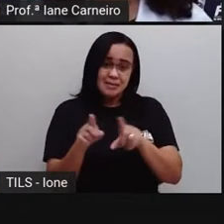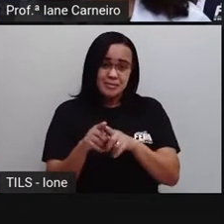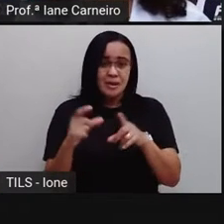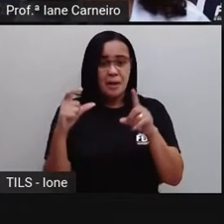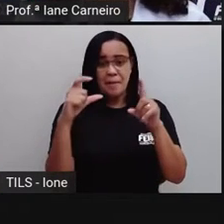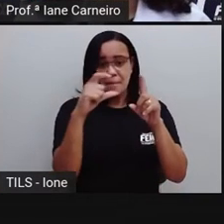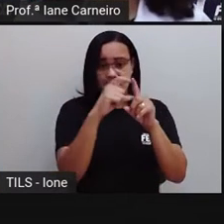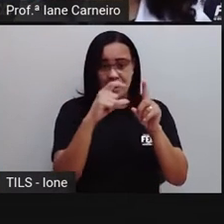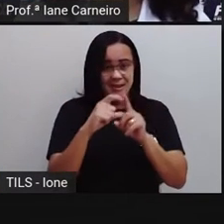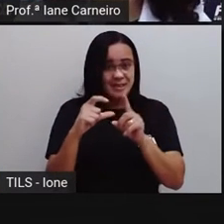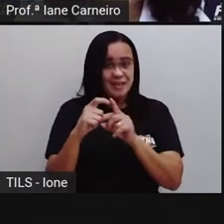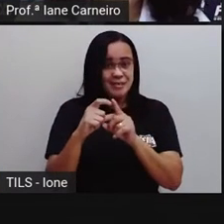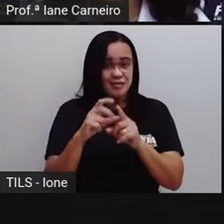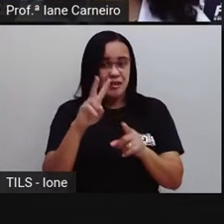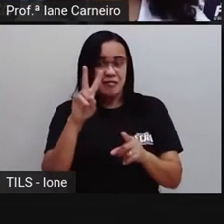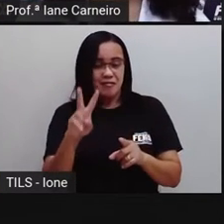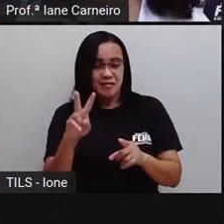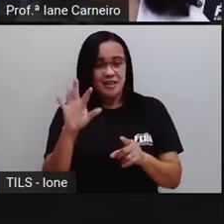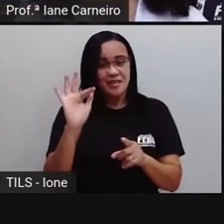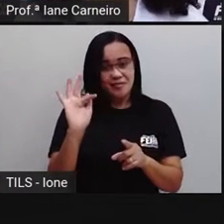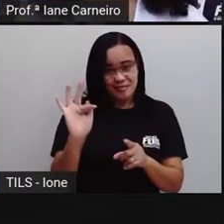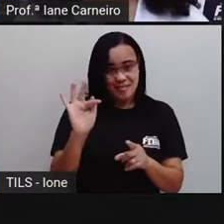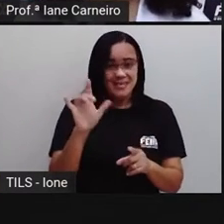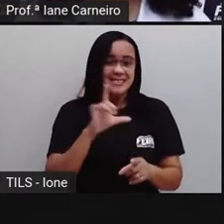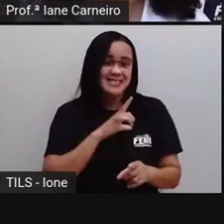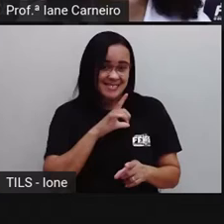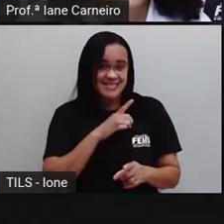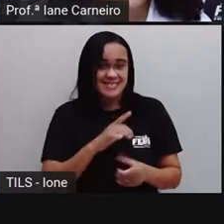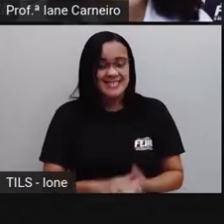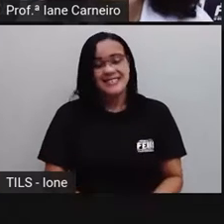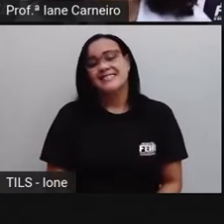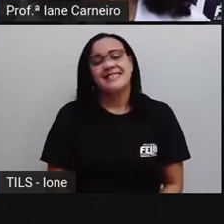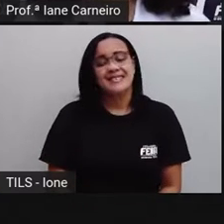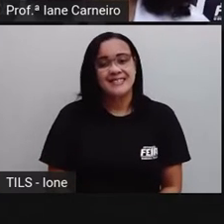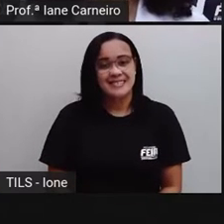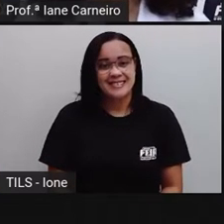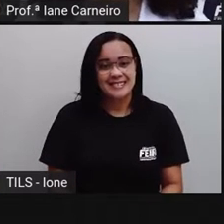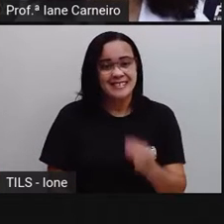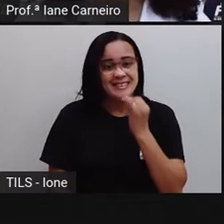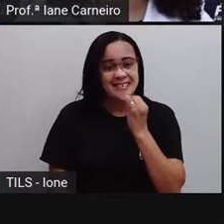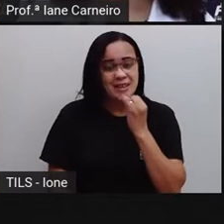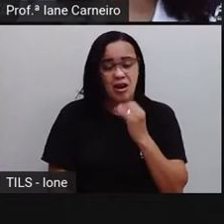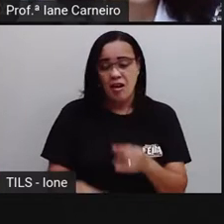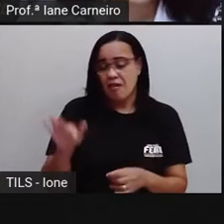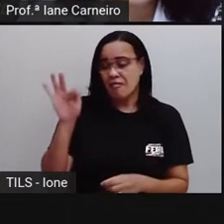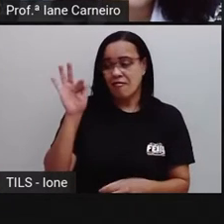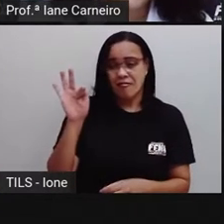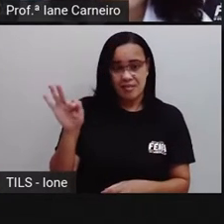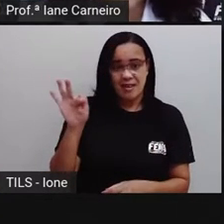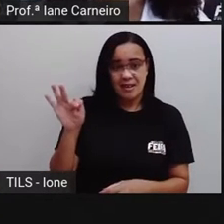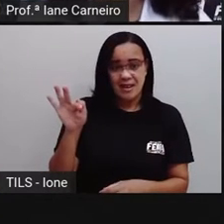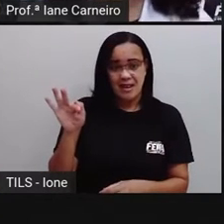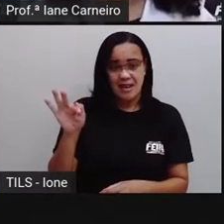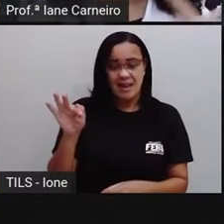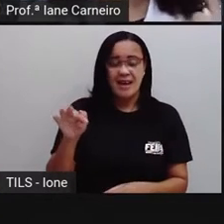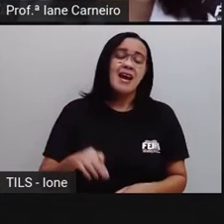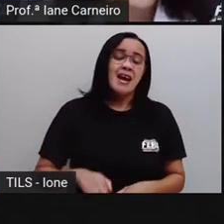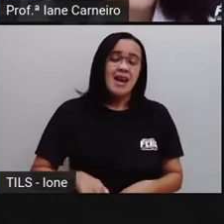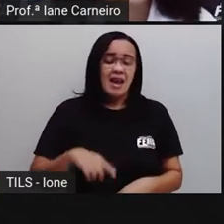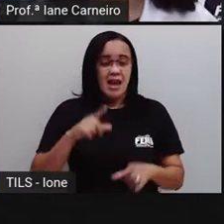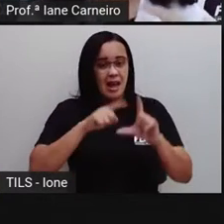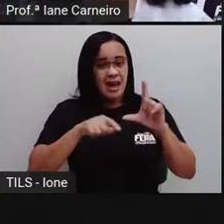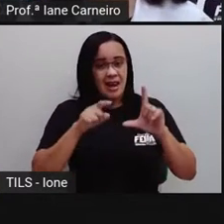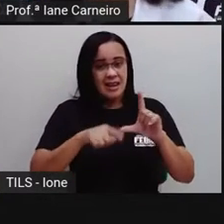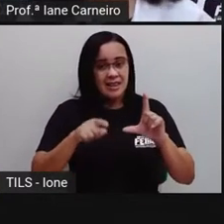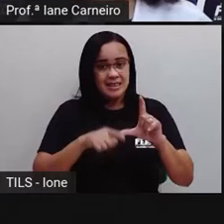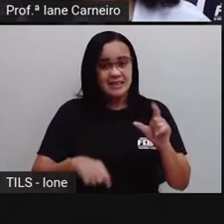tá bom? Então olha só o que é que Ruth Rocha coloca aqui. Fê é a letra de folia, flor,